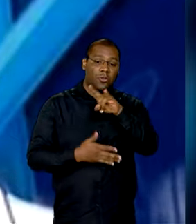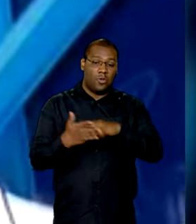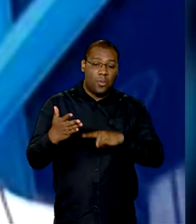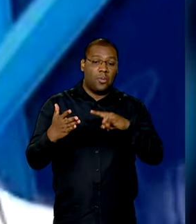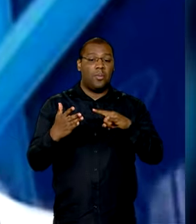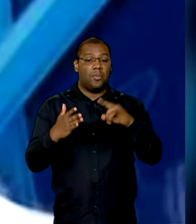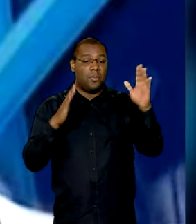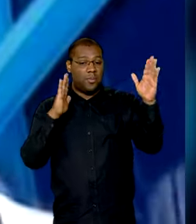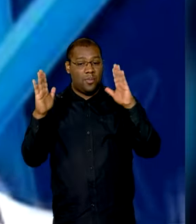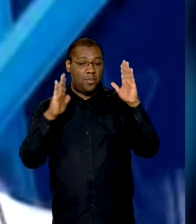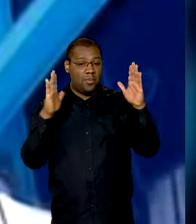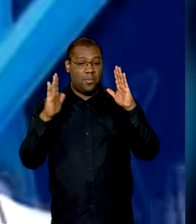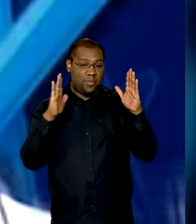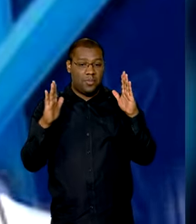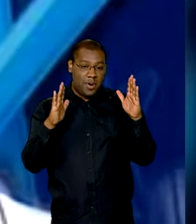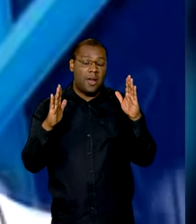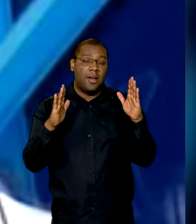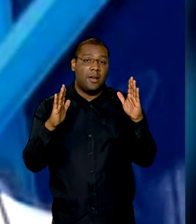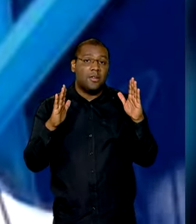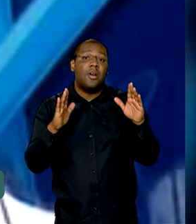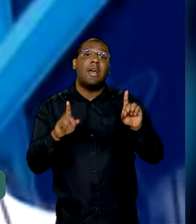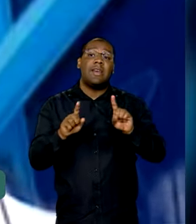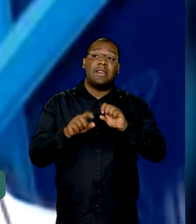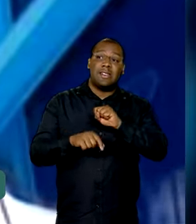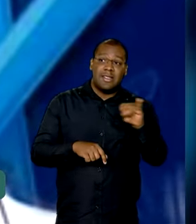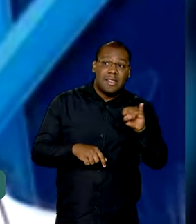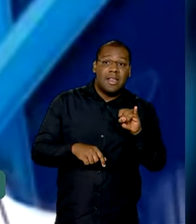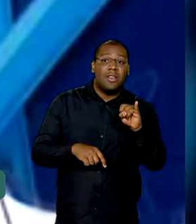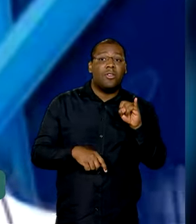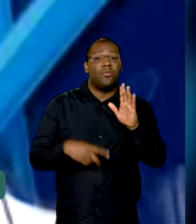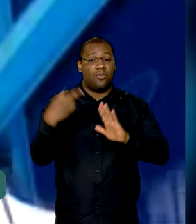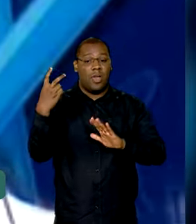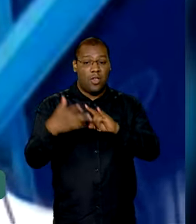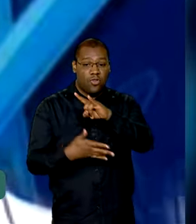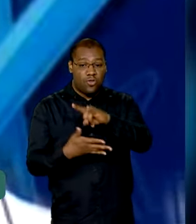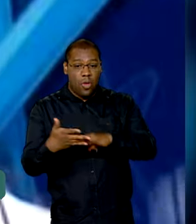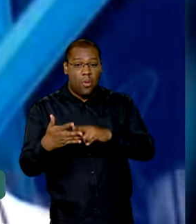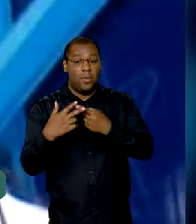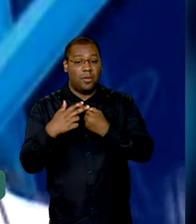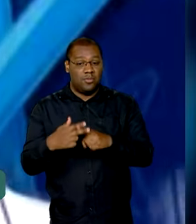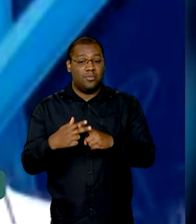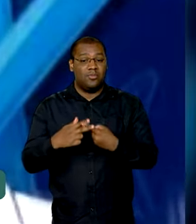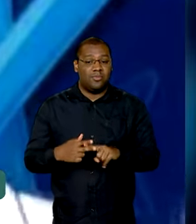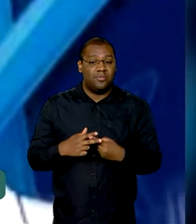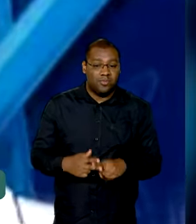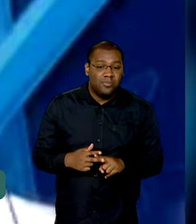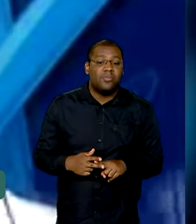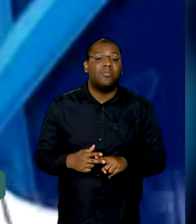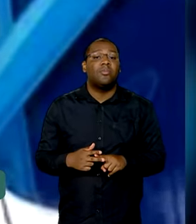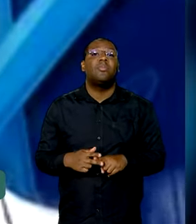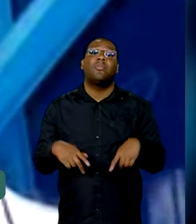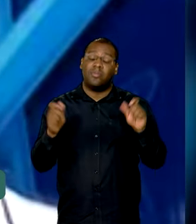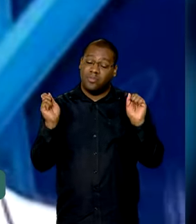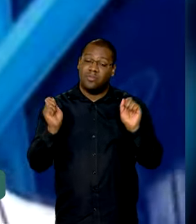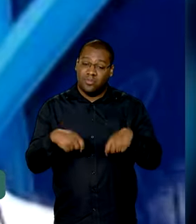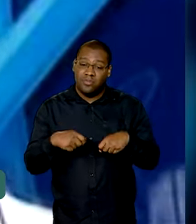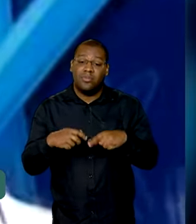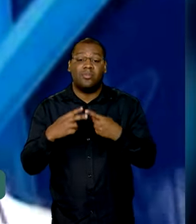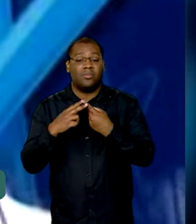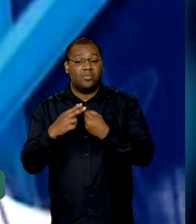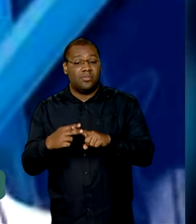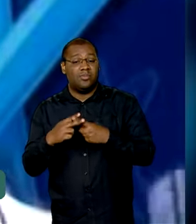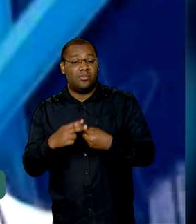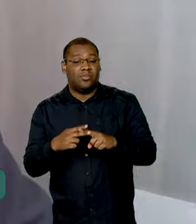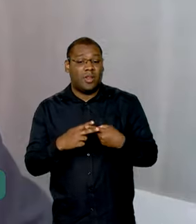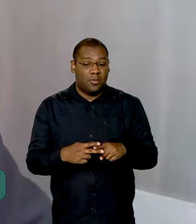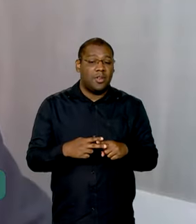se precisar retificar a declaração, o contribuinte ainda pode alterar a forma